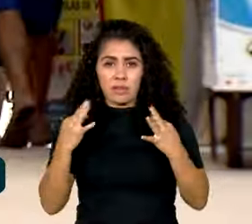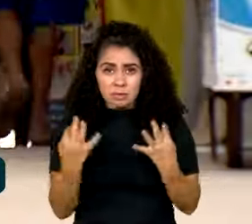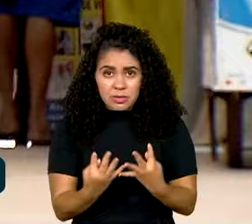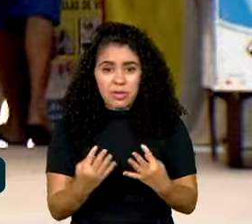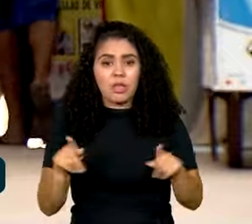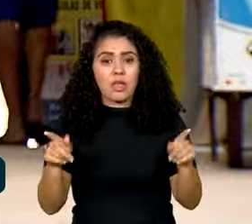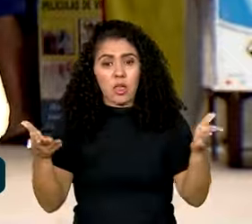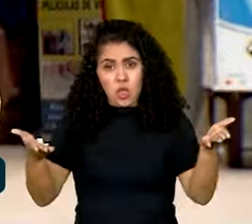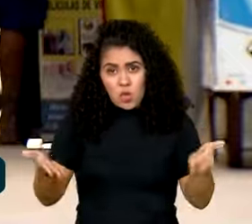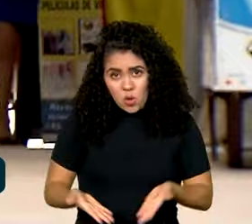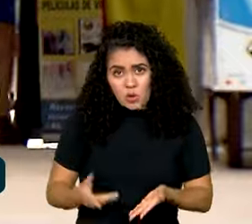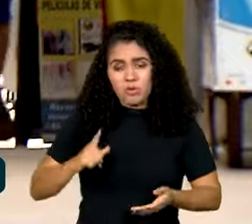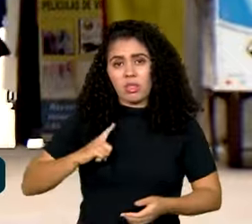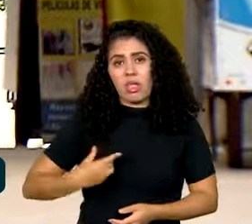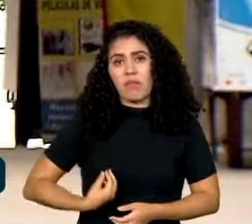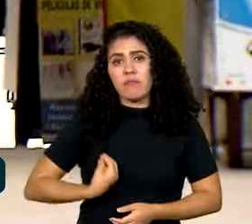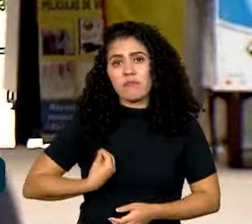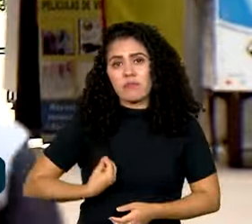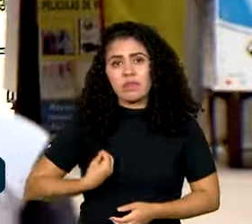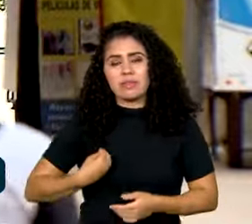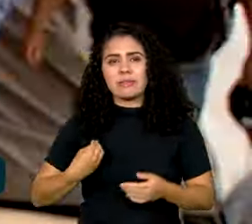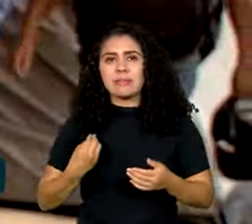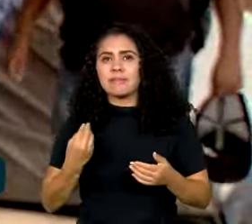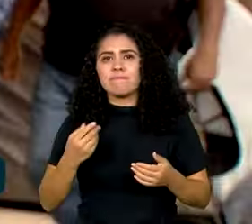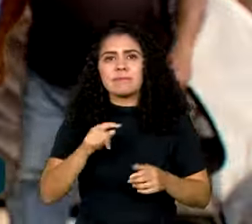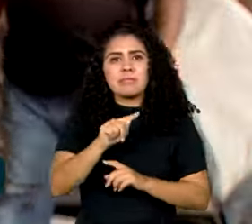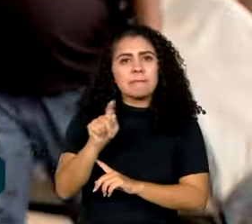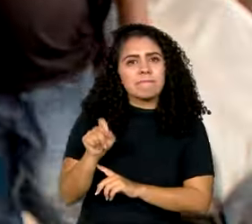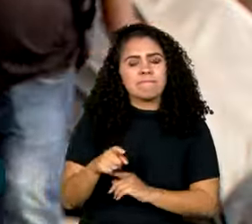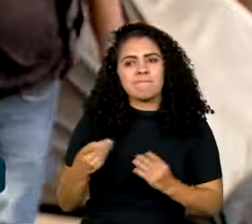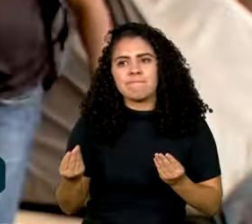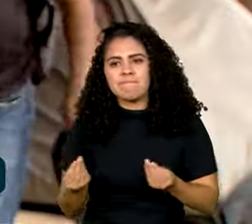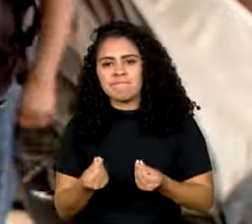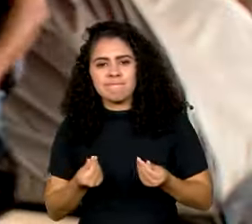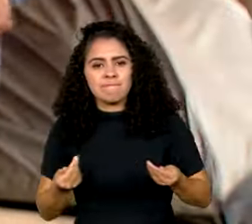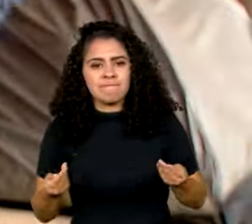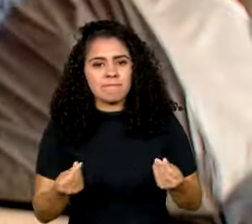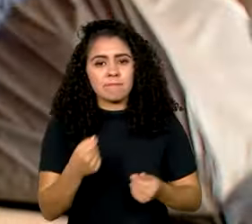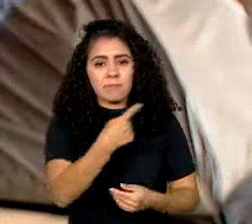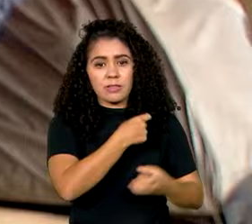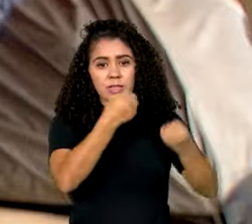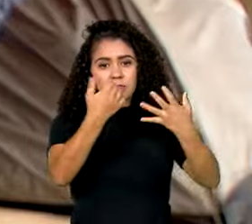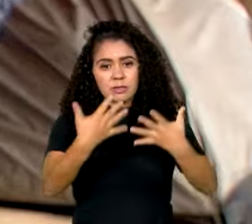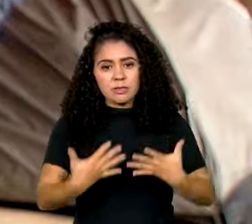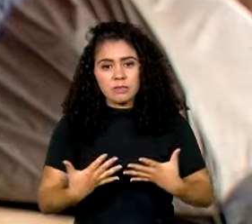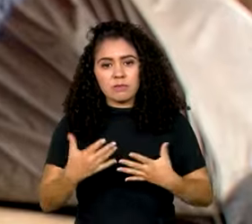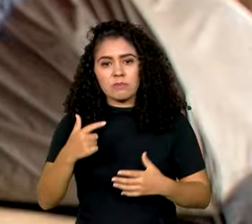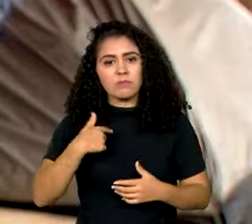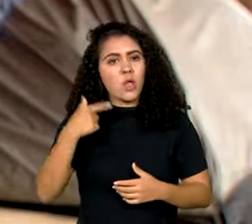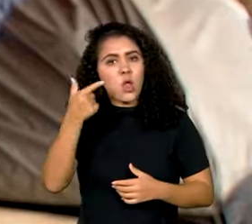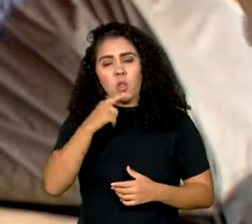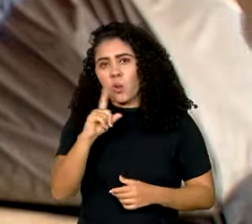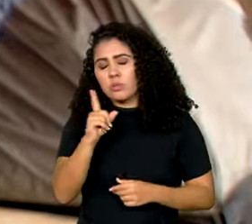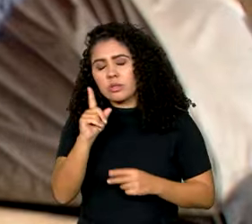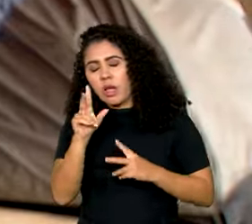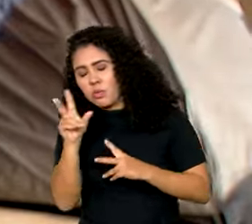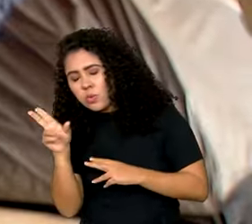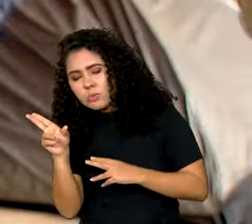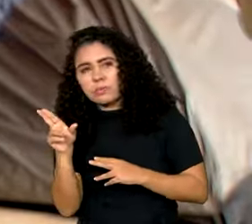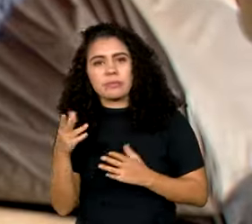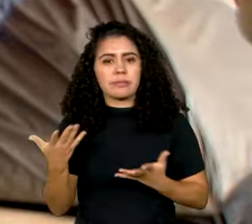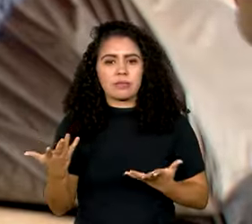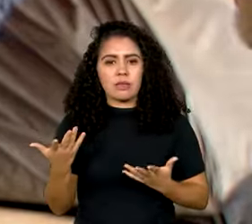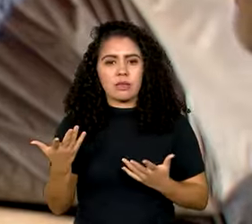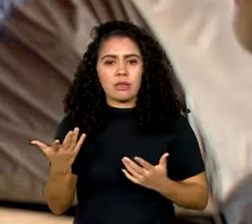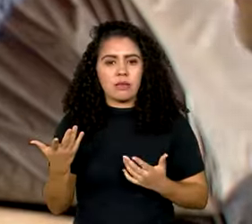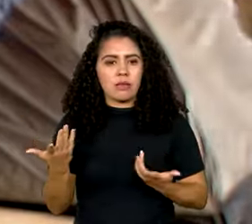presente uma vida de incertezas. O momento difícil do morador de rua é só não dormir, né? Na noite, não